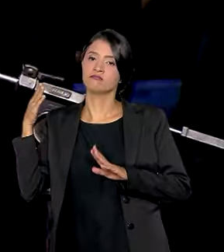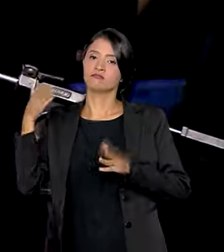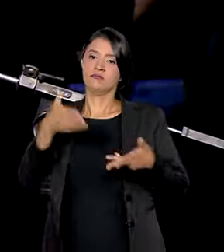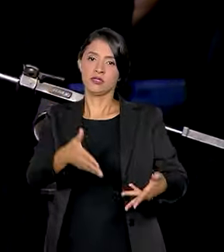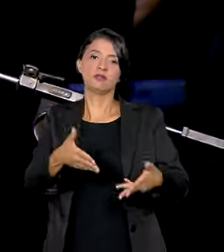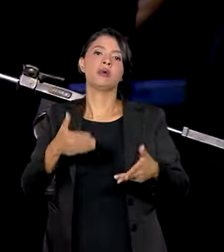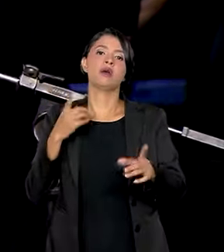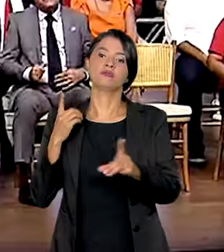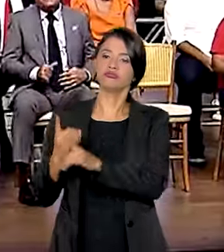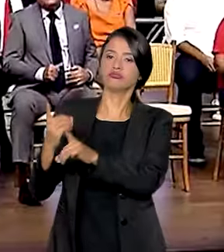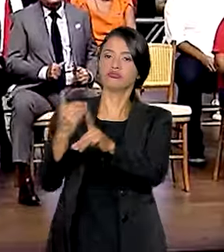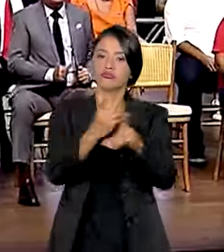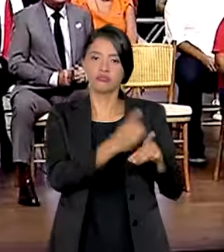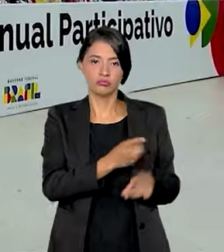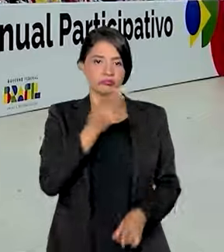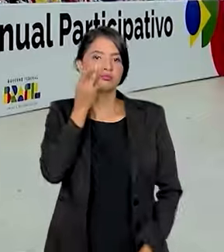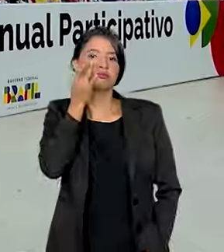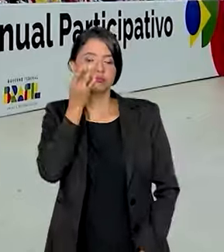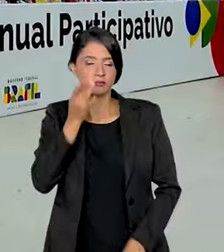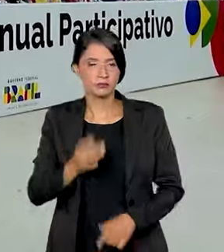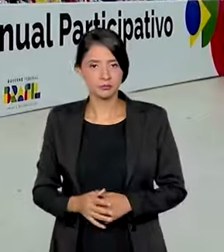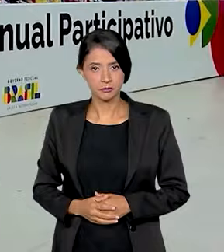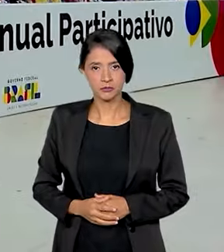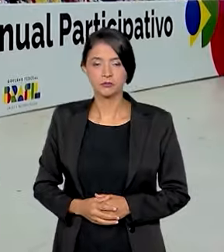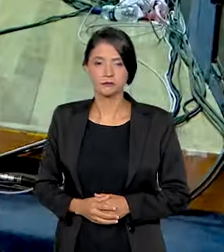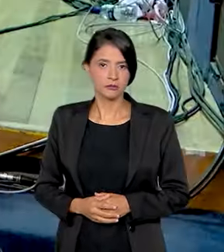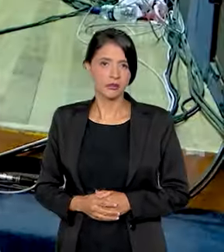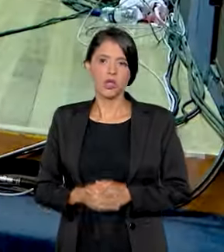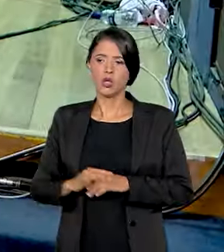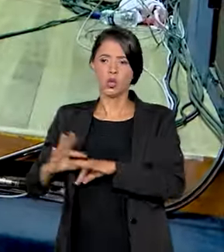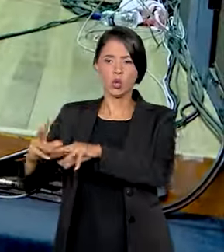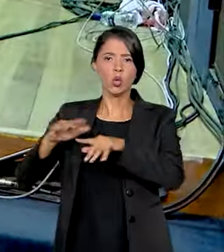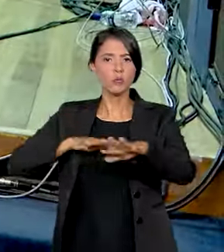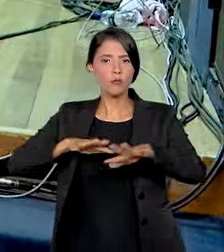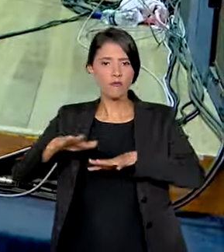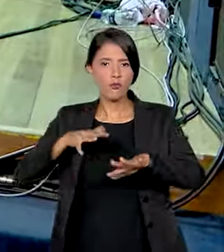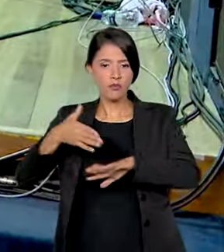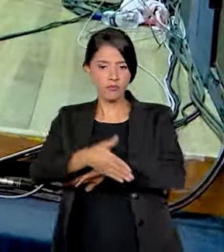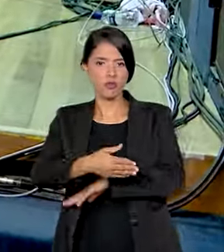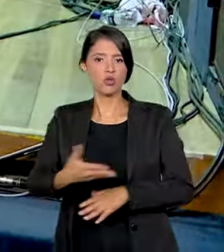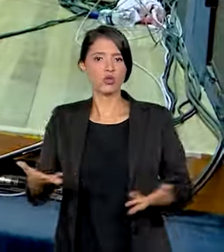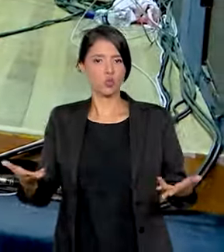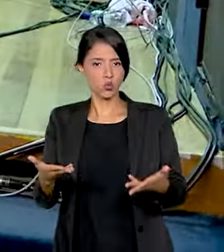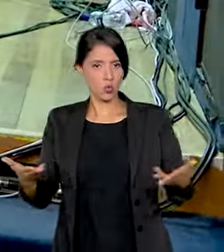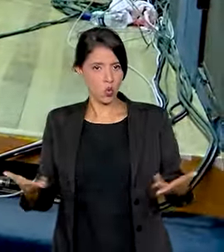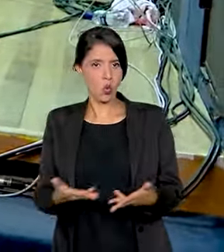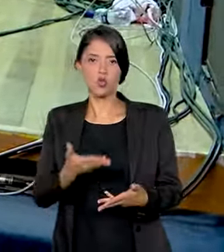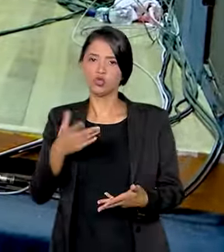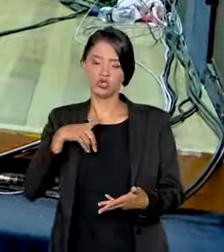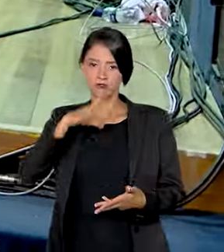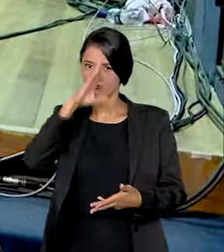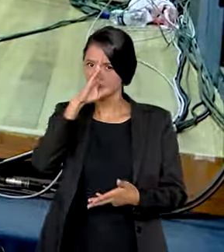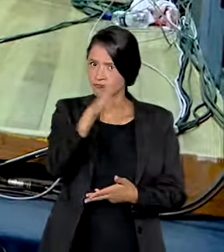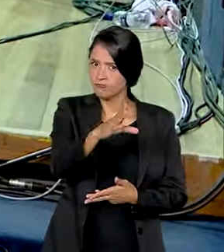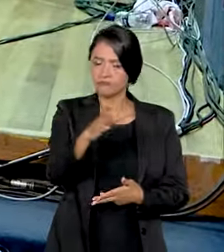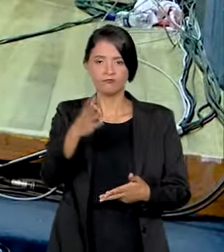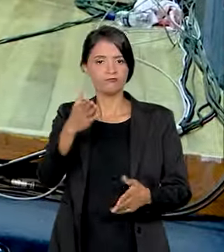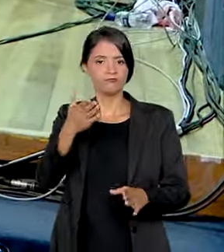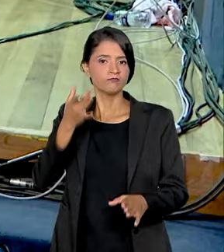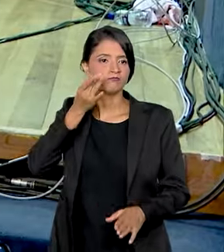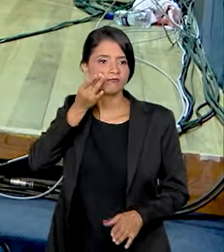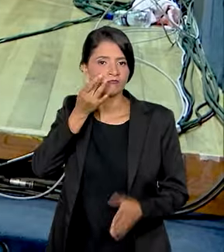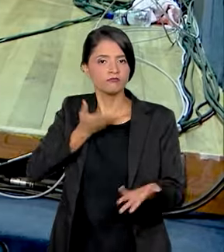participaram dos encontros presencialmente. Todos os movimentos que estão aqui hoje, de uma forma direta,